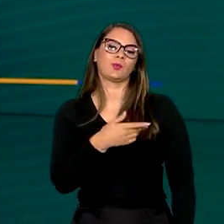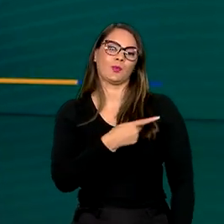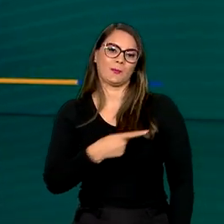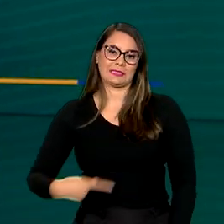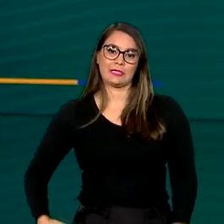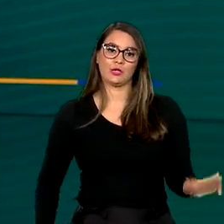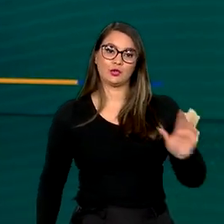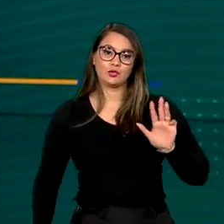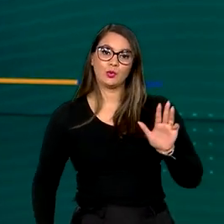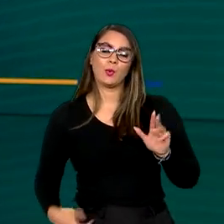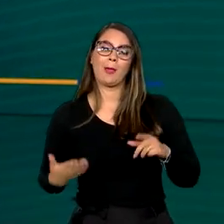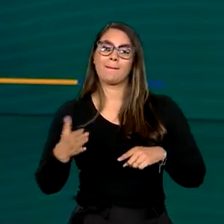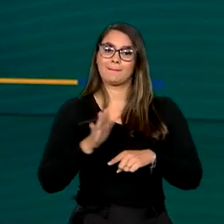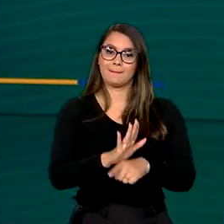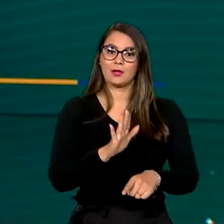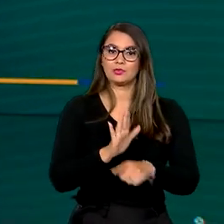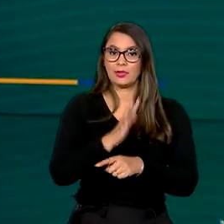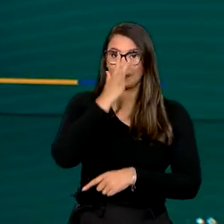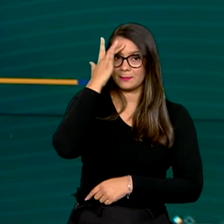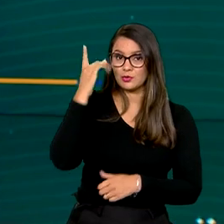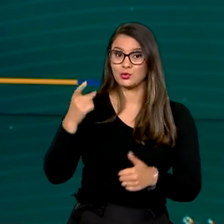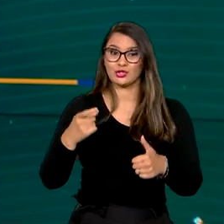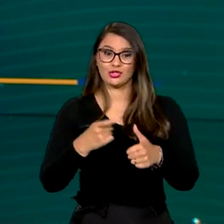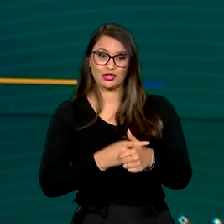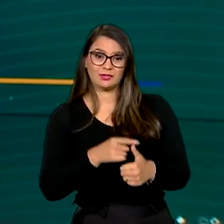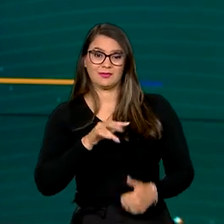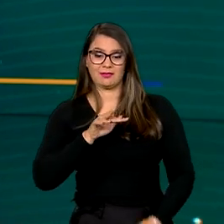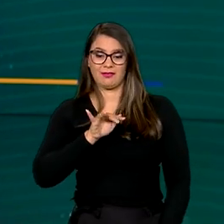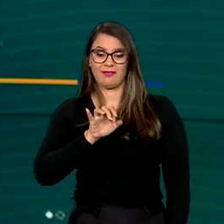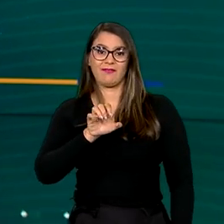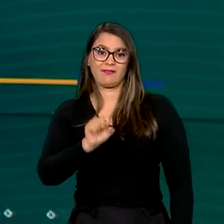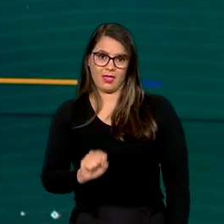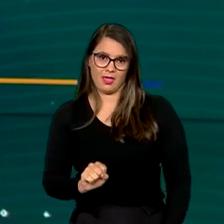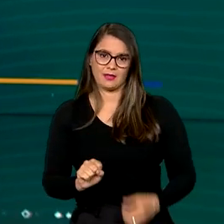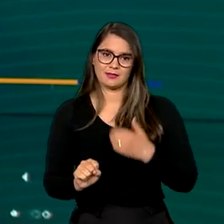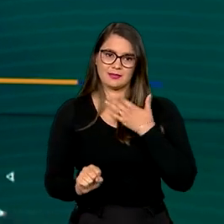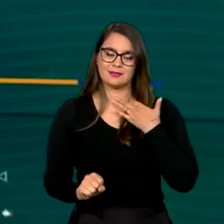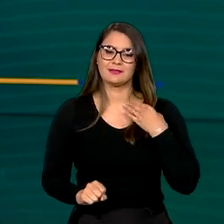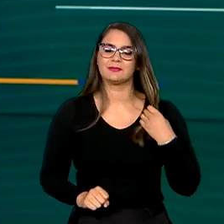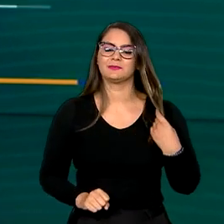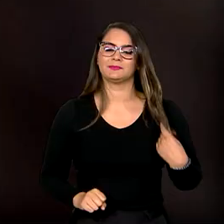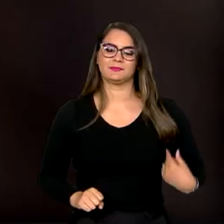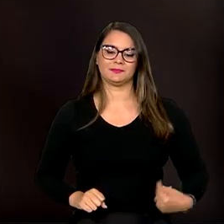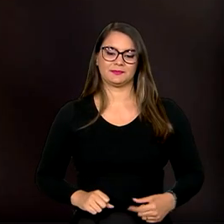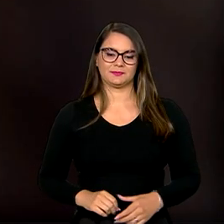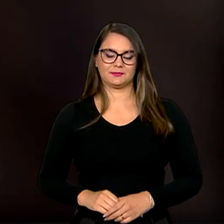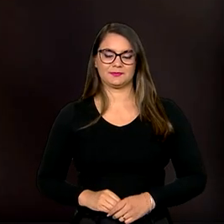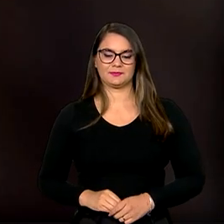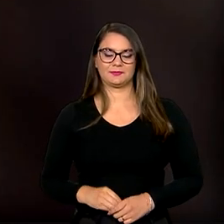condições para ajudar quem tem dívidas com o FIES, o Fundo de Financiamento Estudantil.